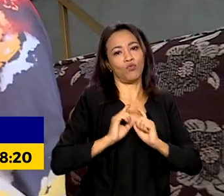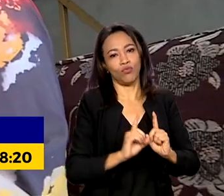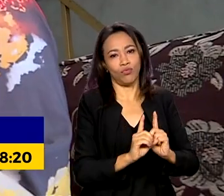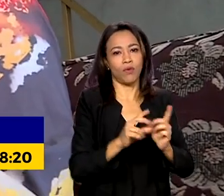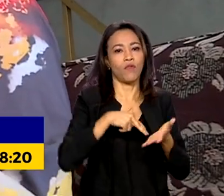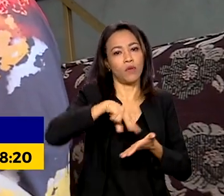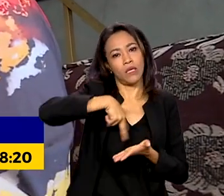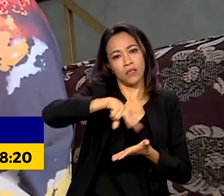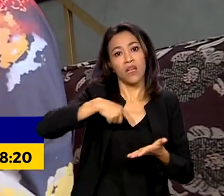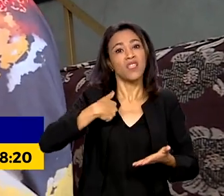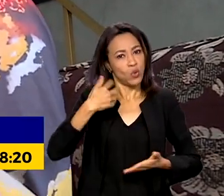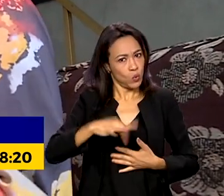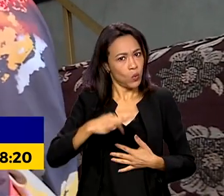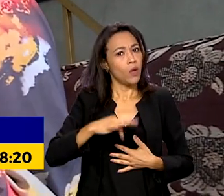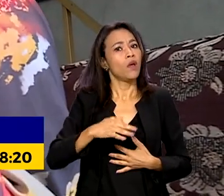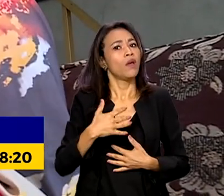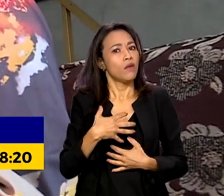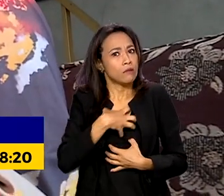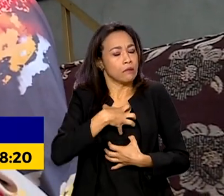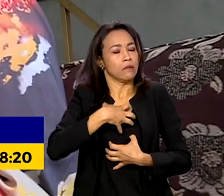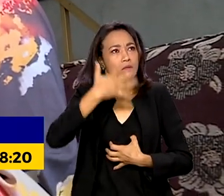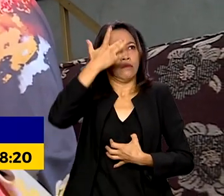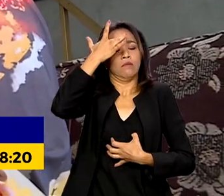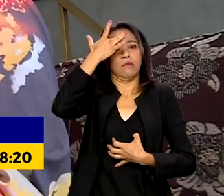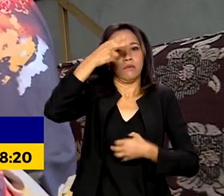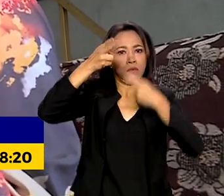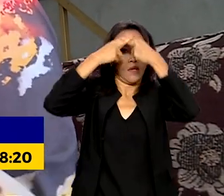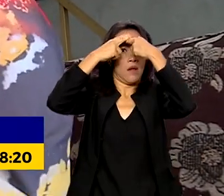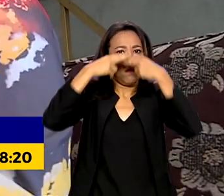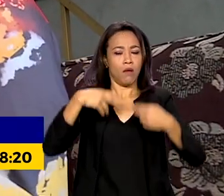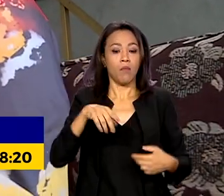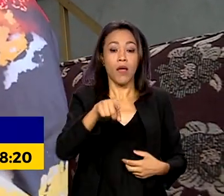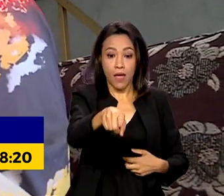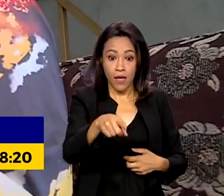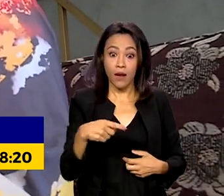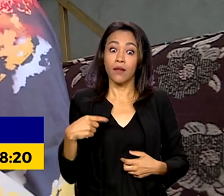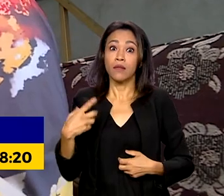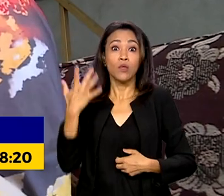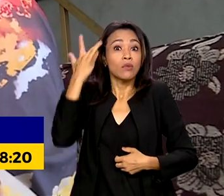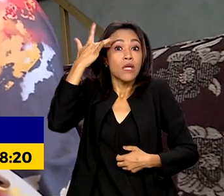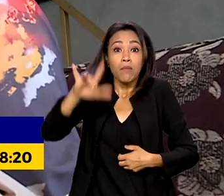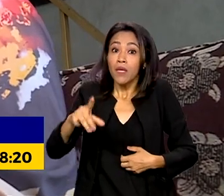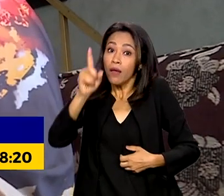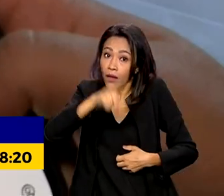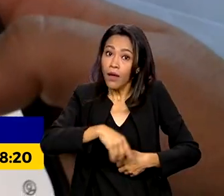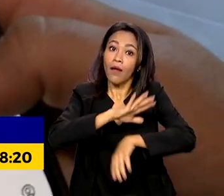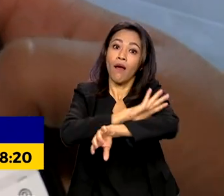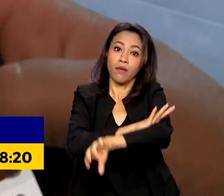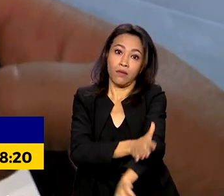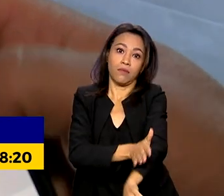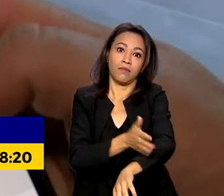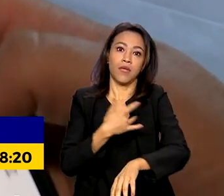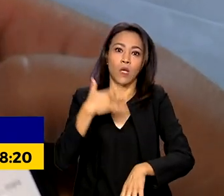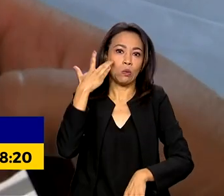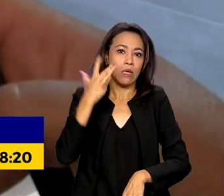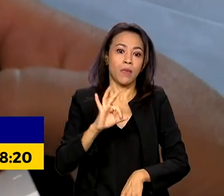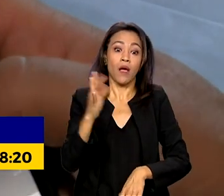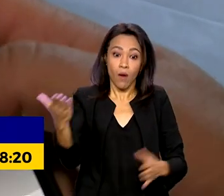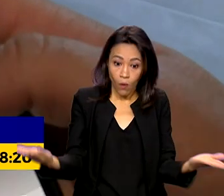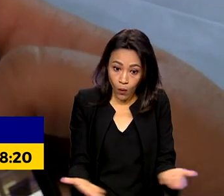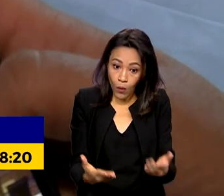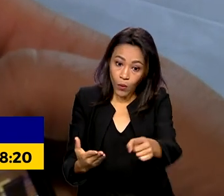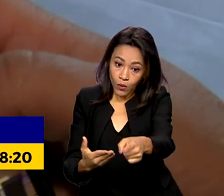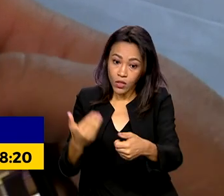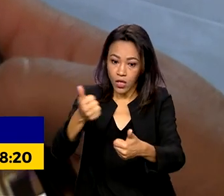em mim. Até reconhecer que estava sendo vítima de racismo foi um processo longo. Hoje, por meio de um perfil numa rede social